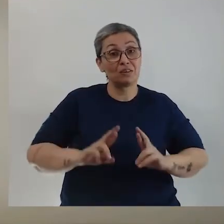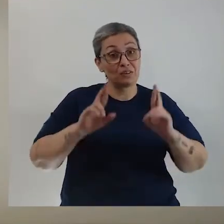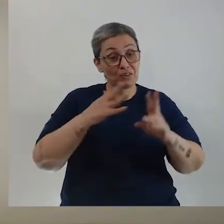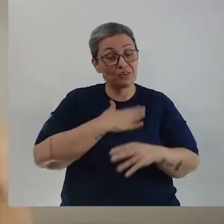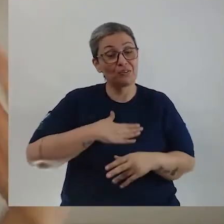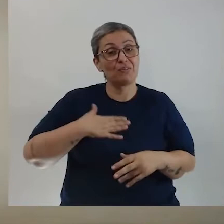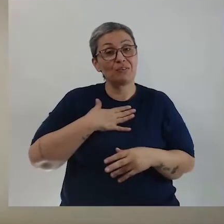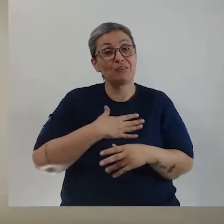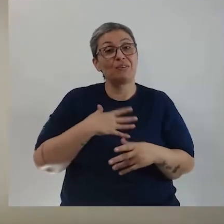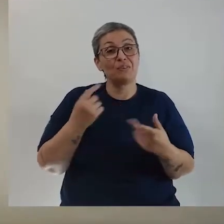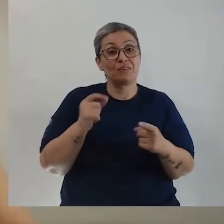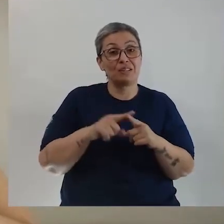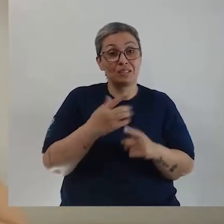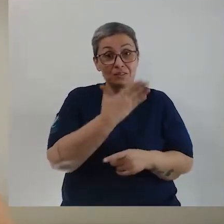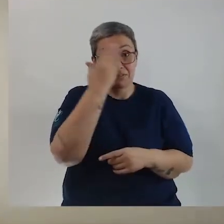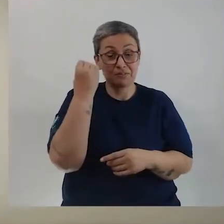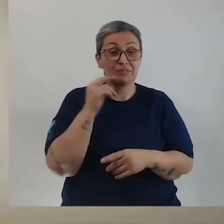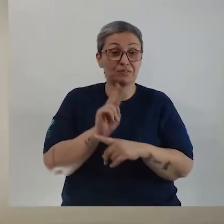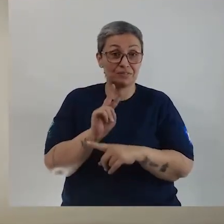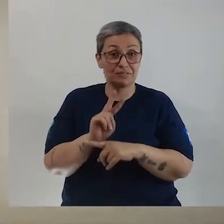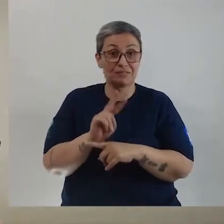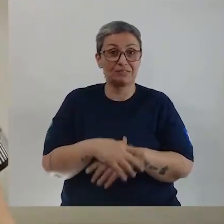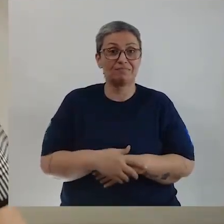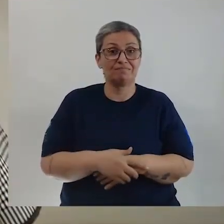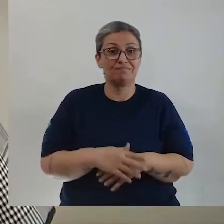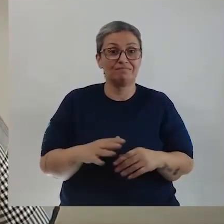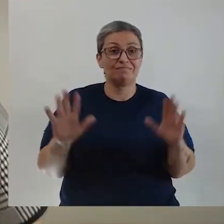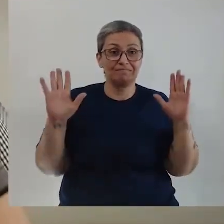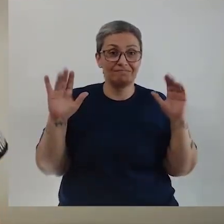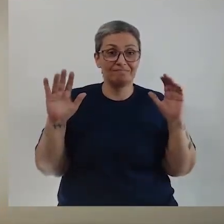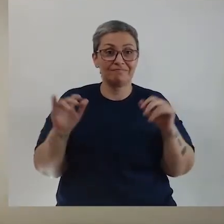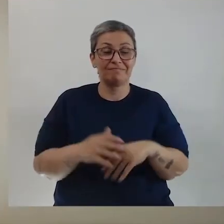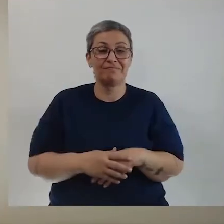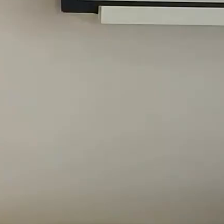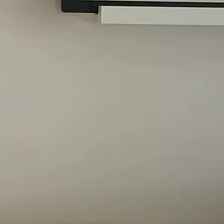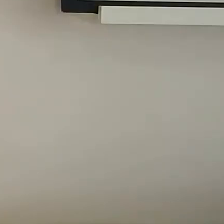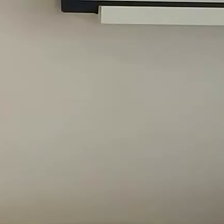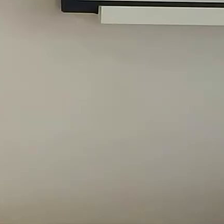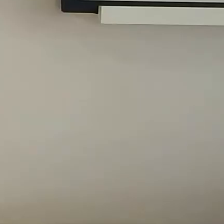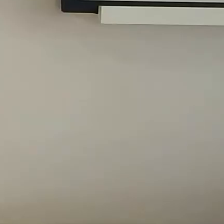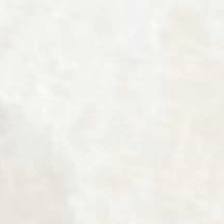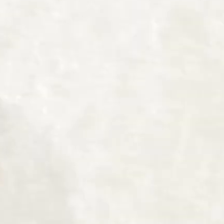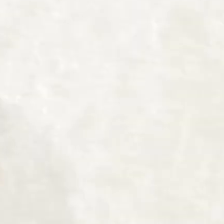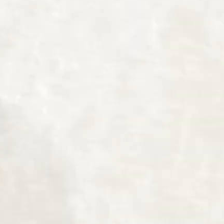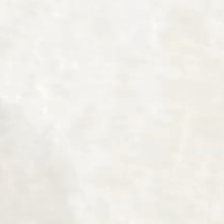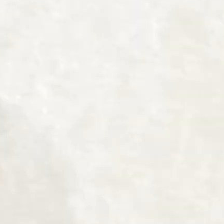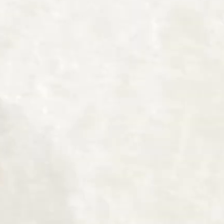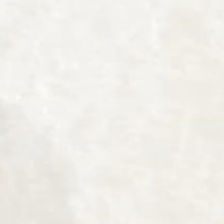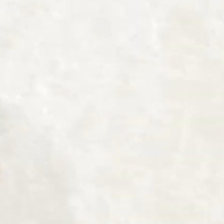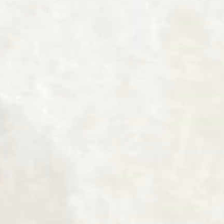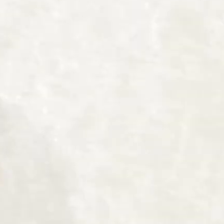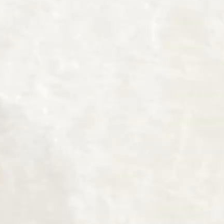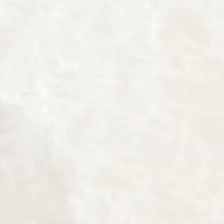e eu espero que tenham gostado. E não se esqueçam, cuidem-se. Tchau, tchau! Tchau,